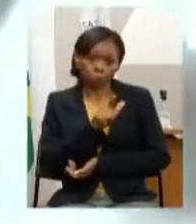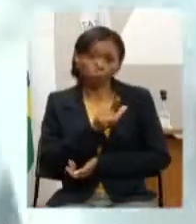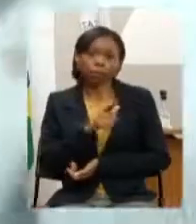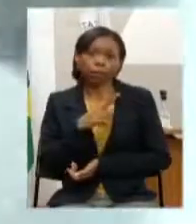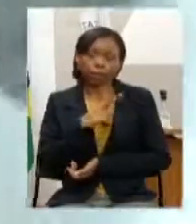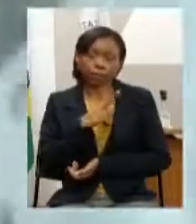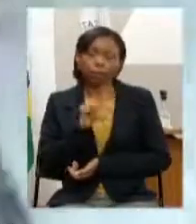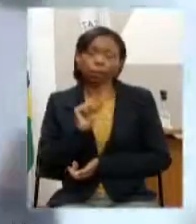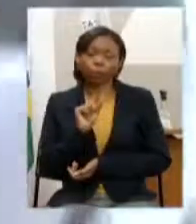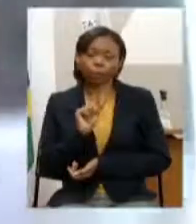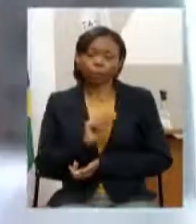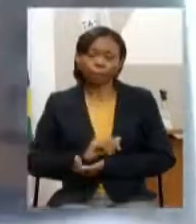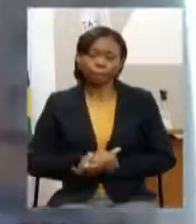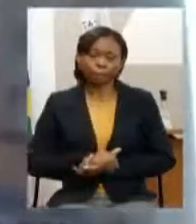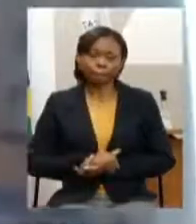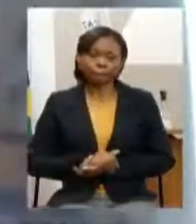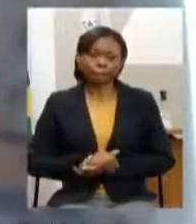a seguinte